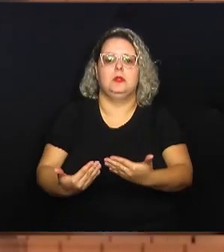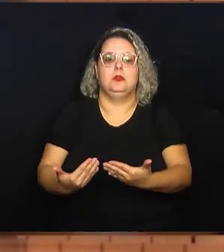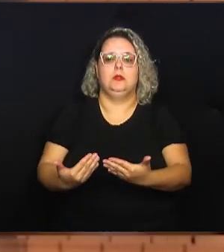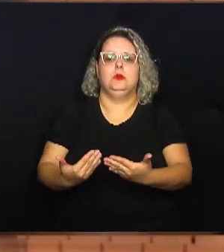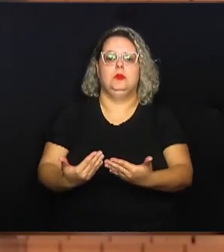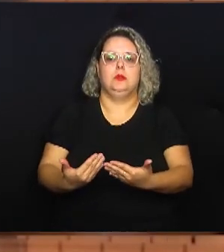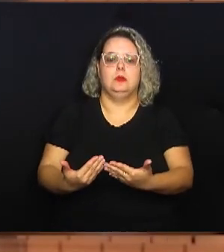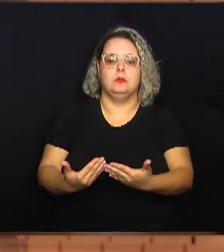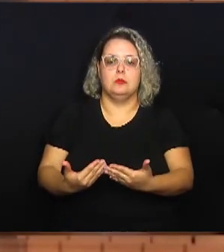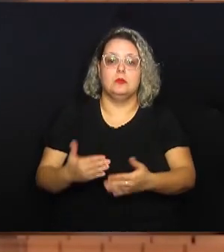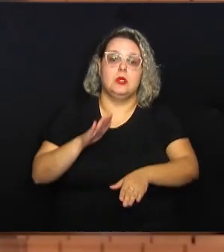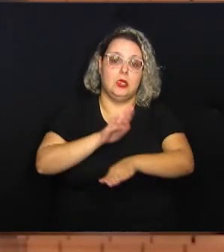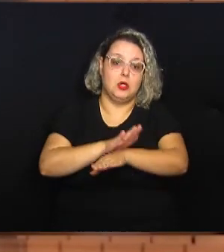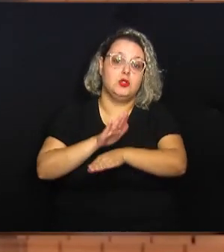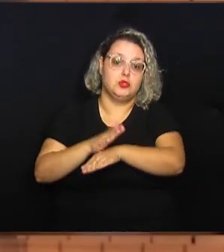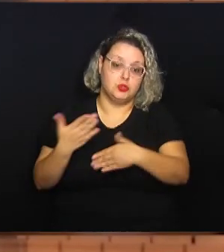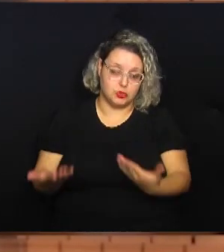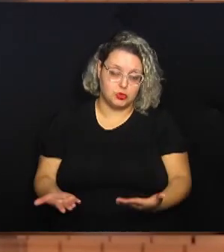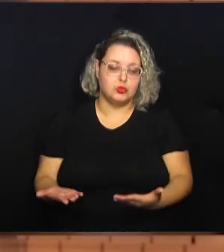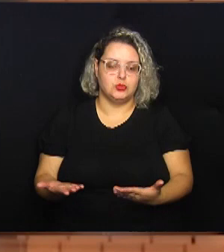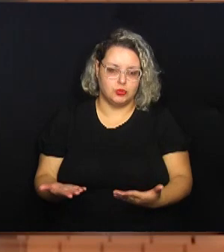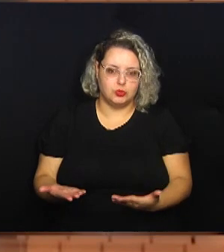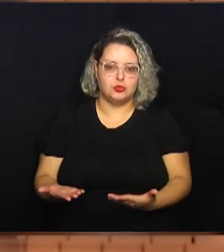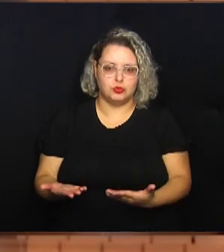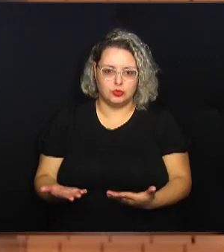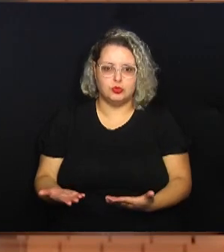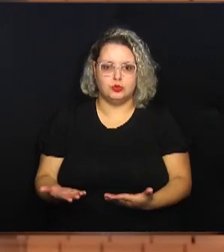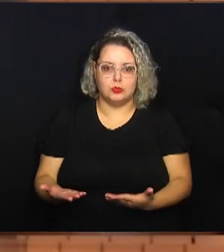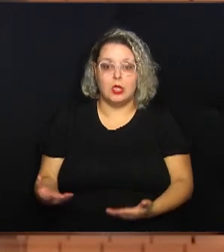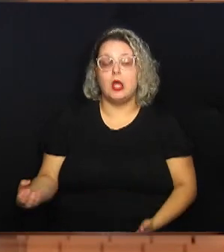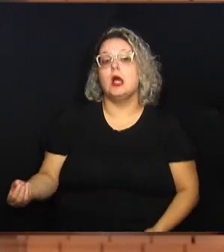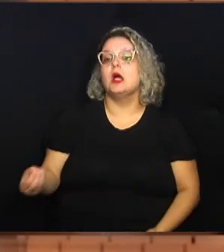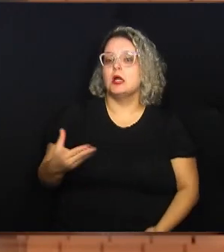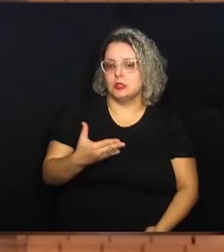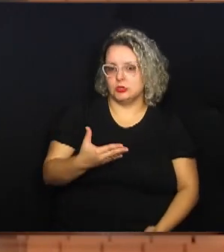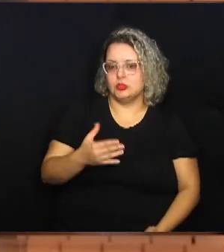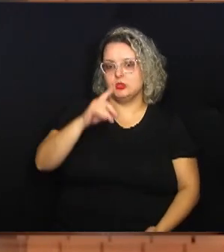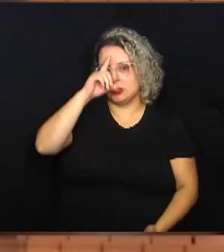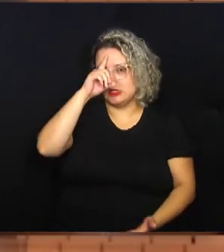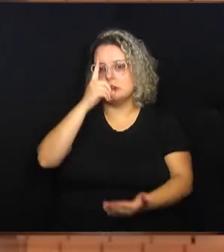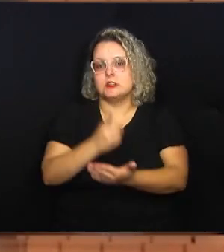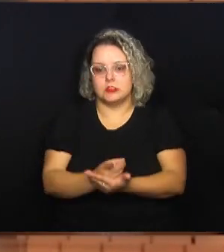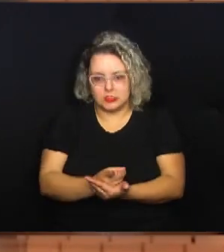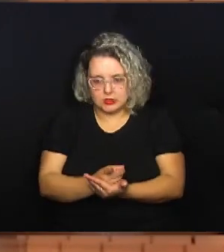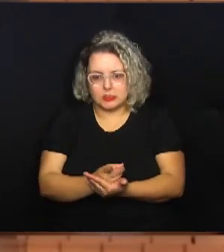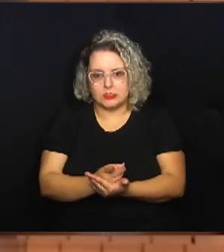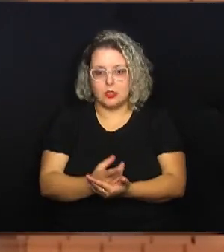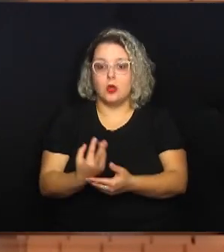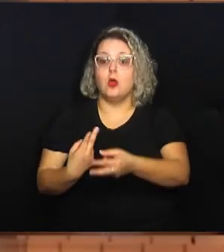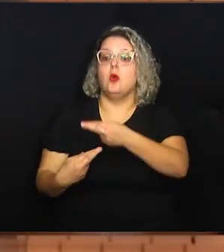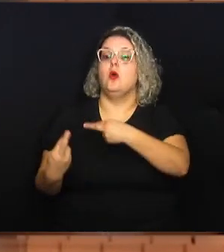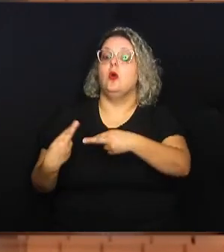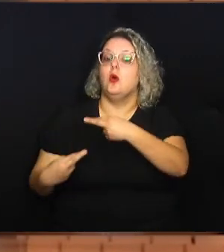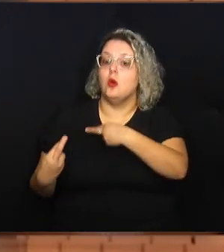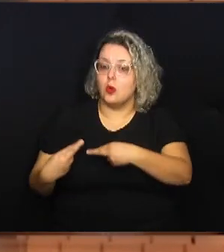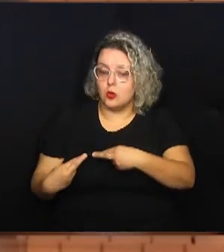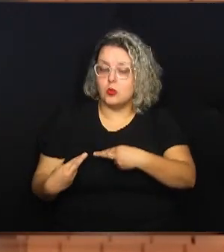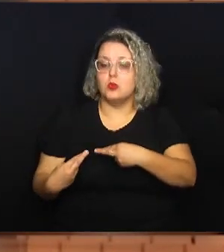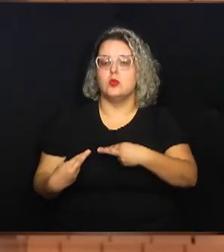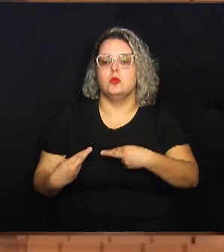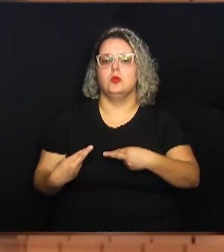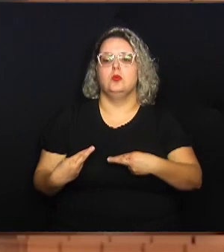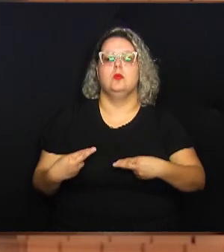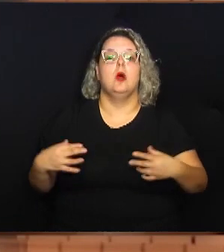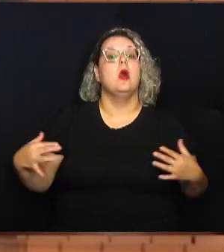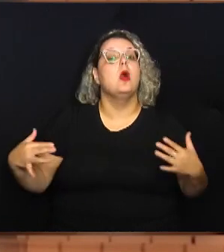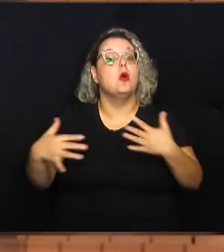para subsidiar, volto a repetir, as novas tomadas de decisões em relação